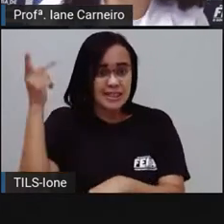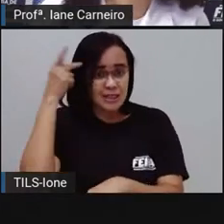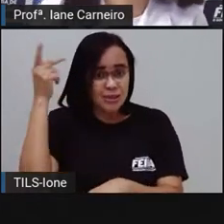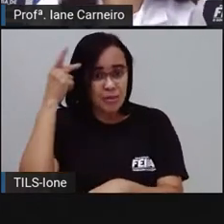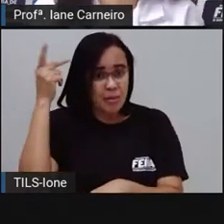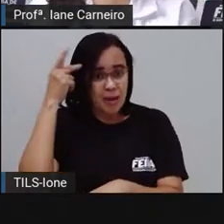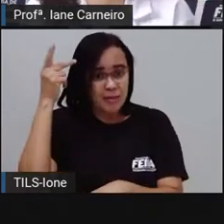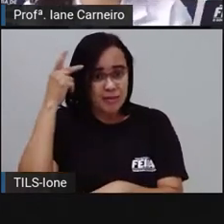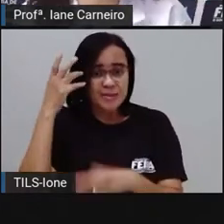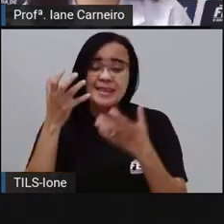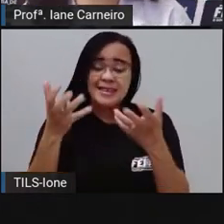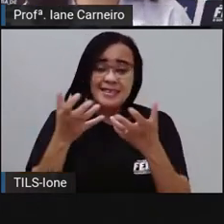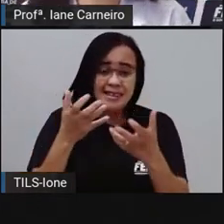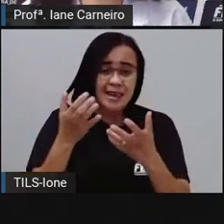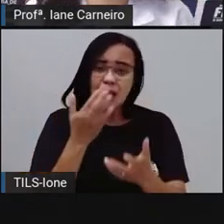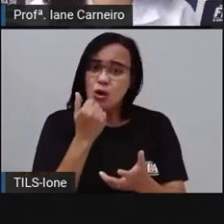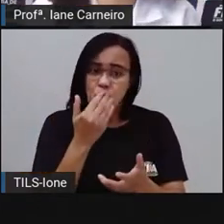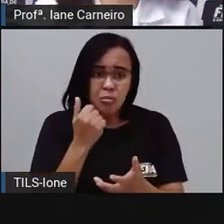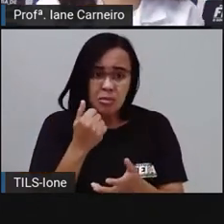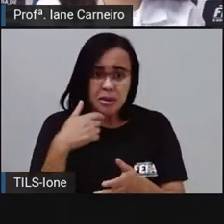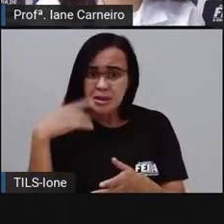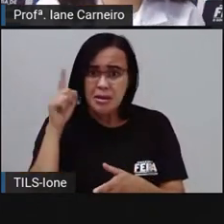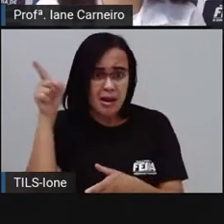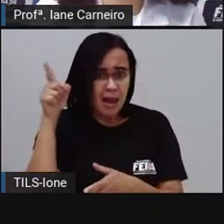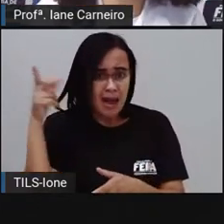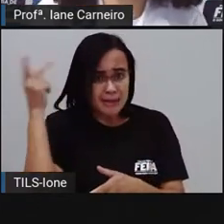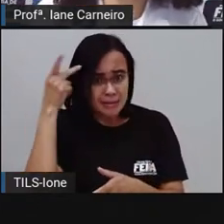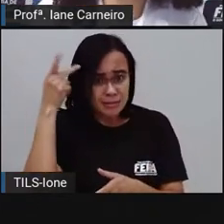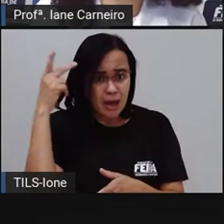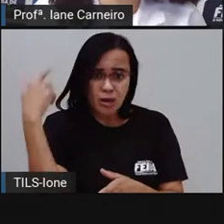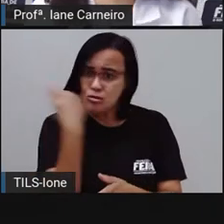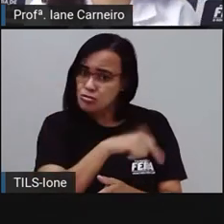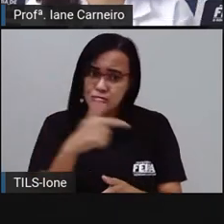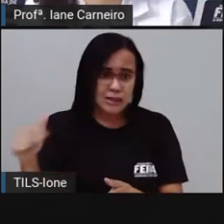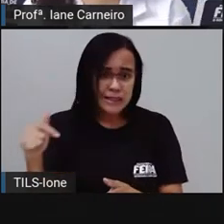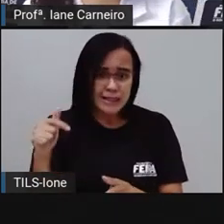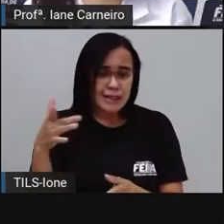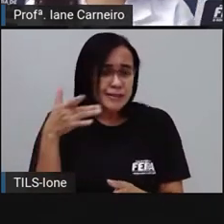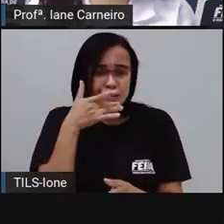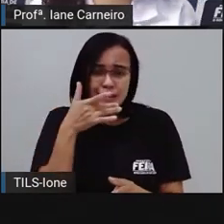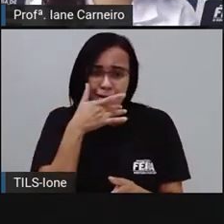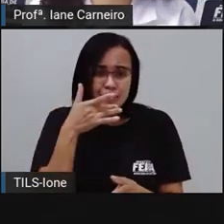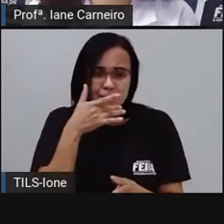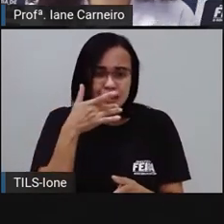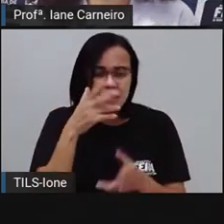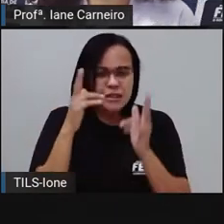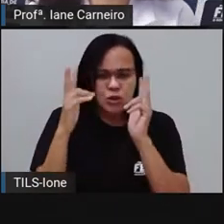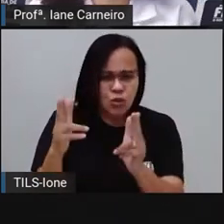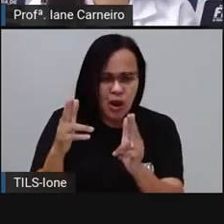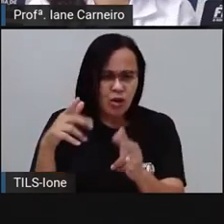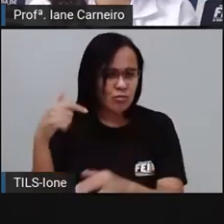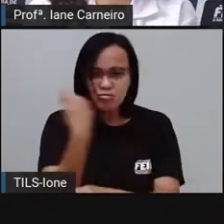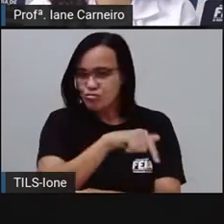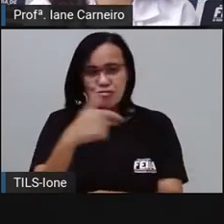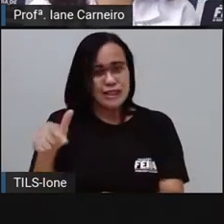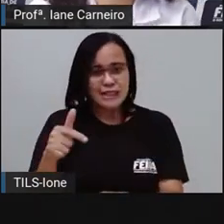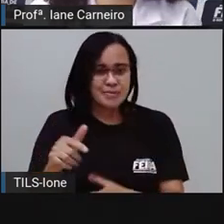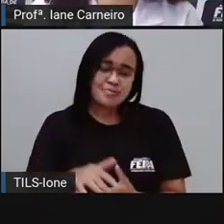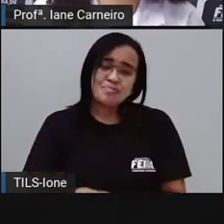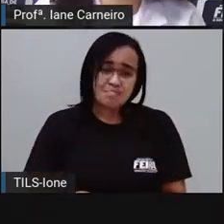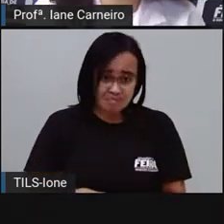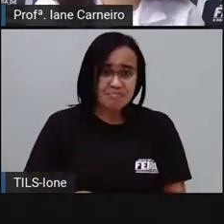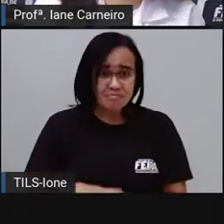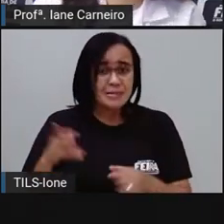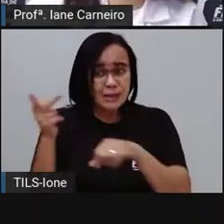sabor, né? Daquela tapioca que a gente compra lá na feirinha, né? Que o produtor rural, ele produz